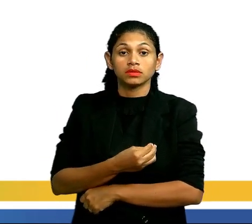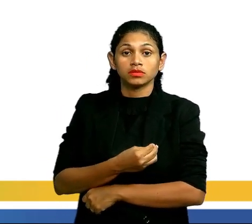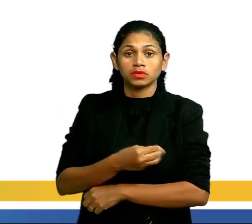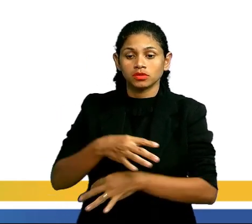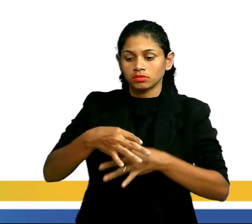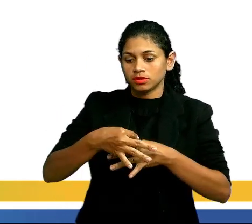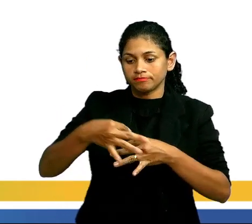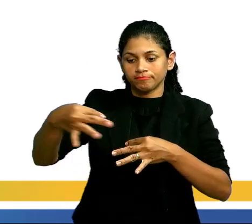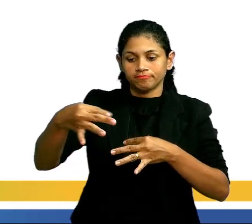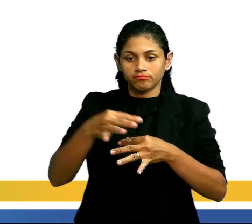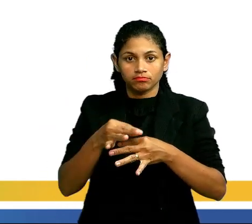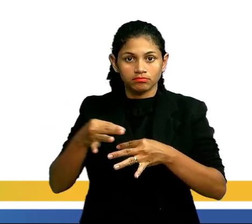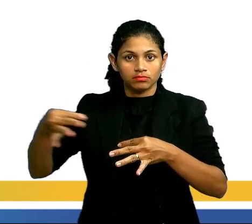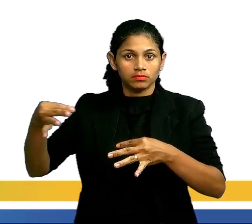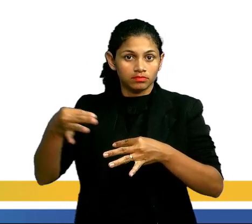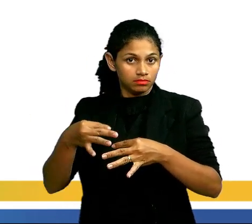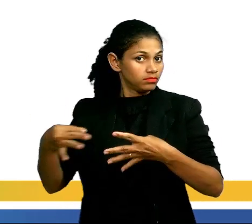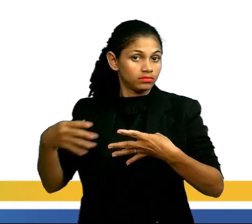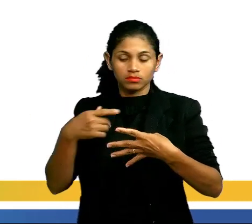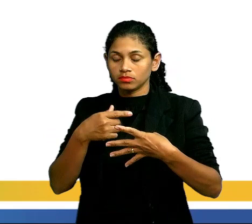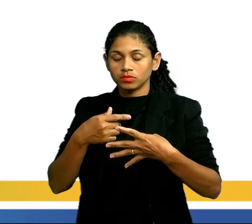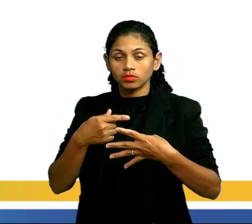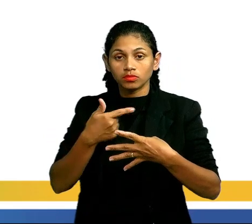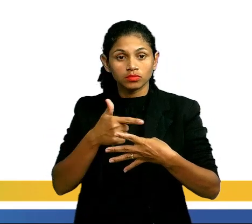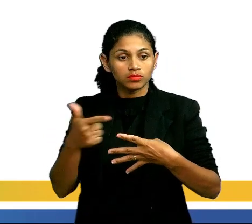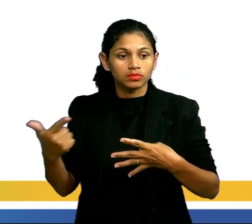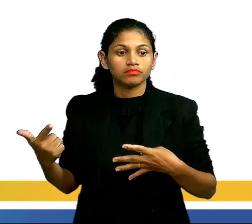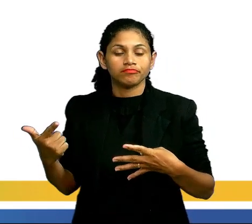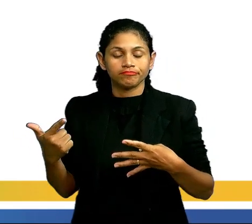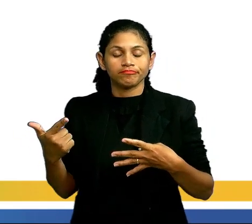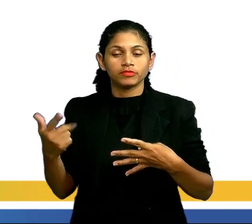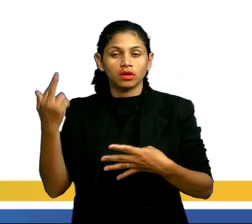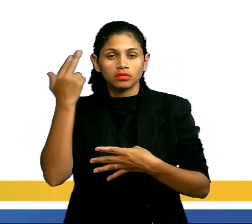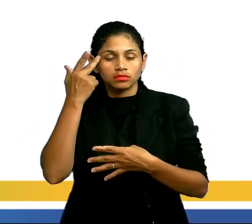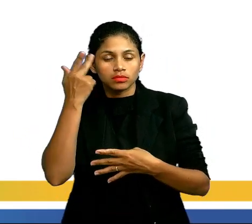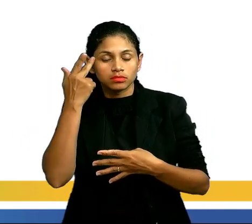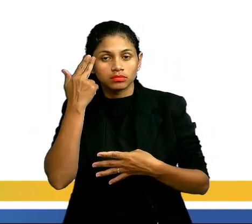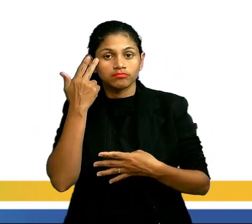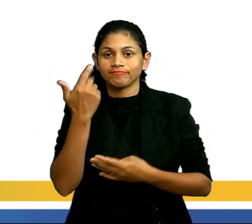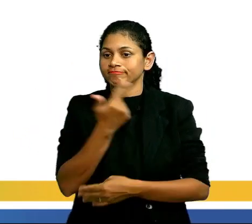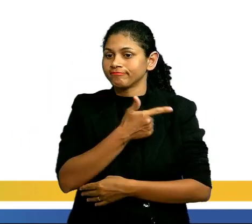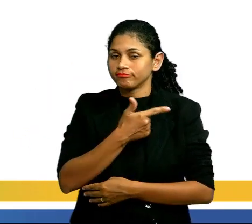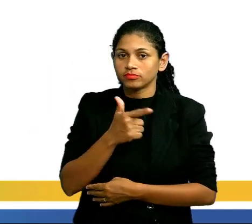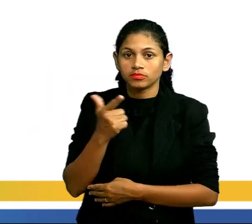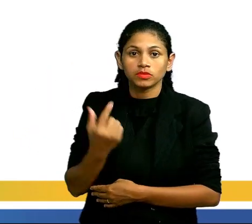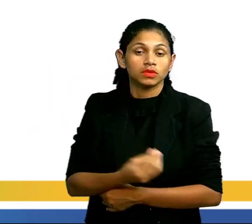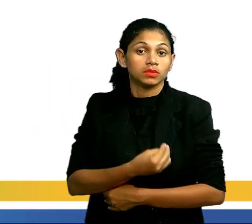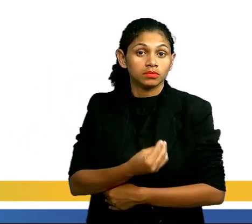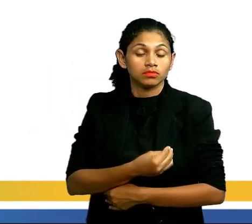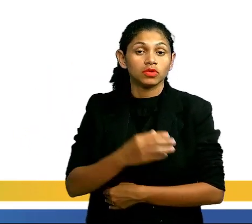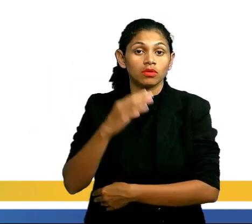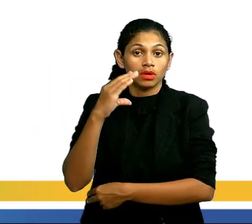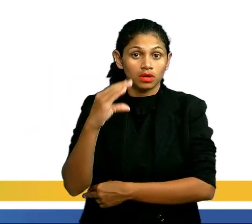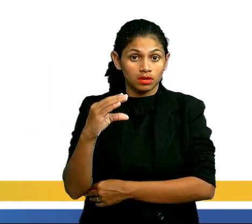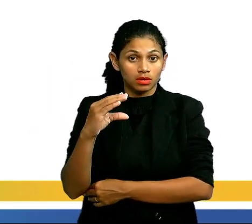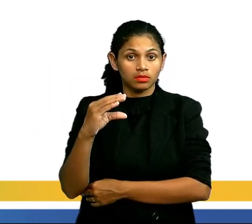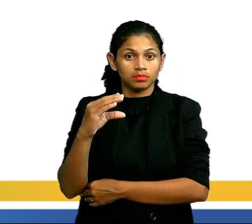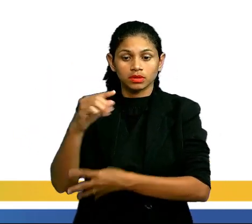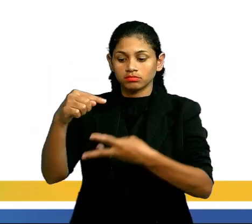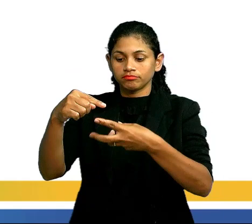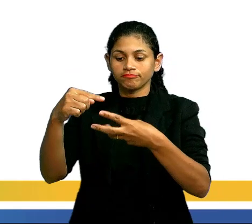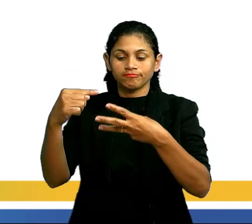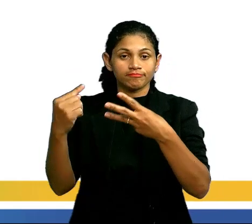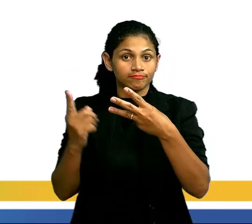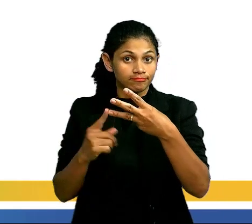ramificações. Tecnicamente falando, uma cadeia normal é uma cadeia onde não há a presença de um carbono terciário